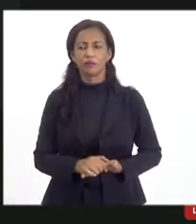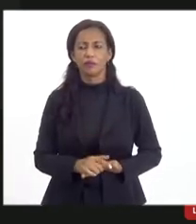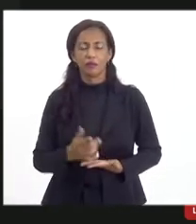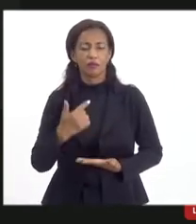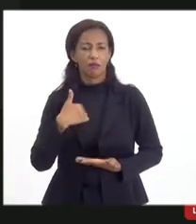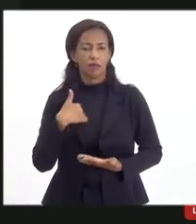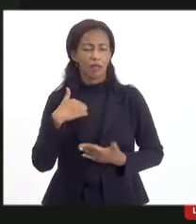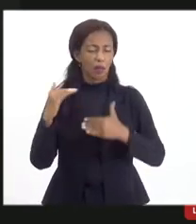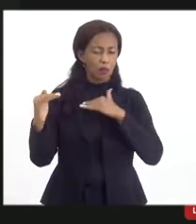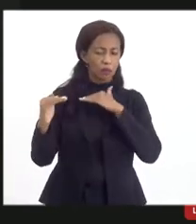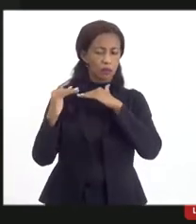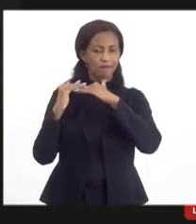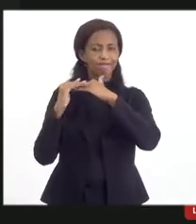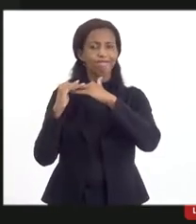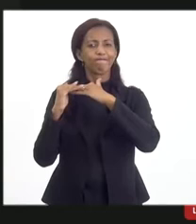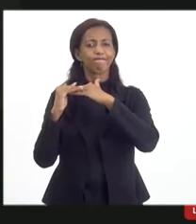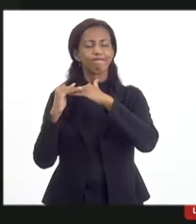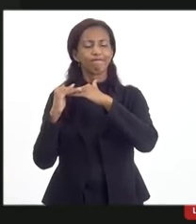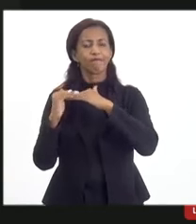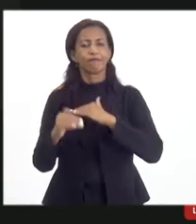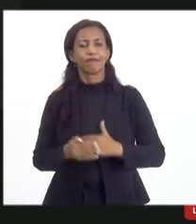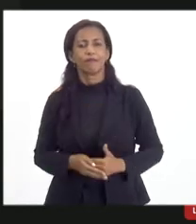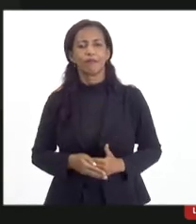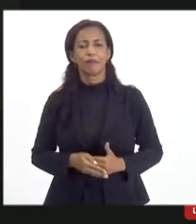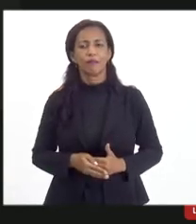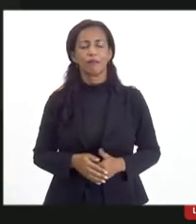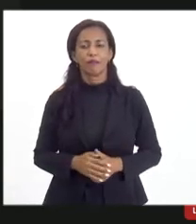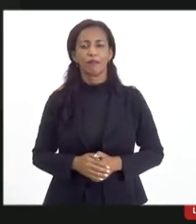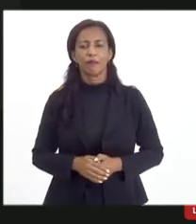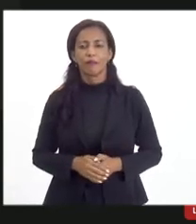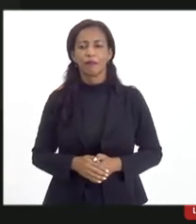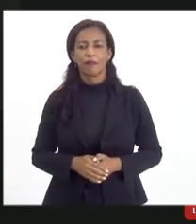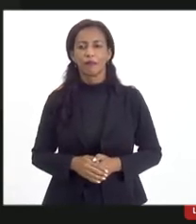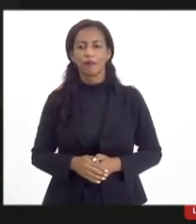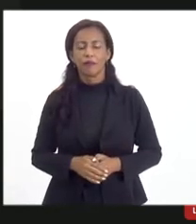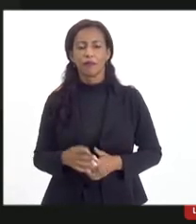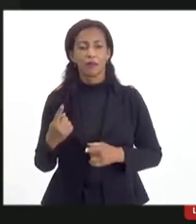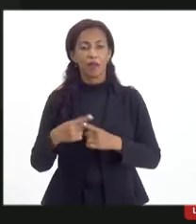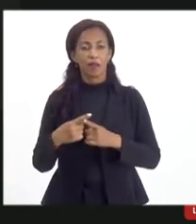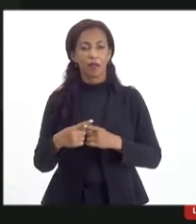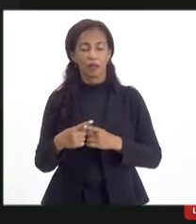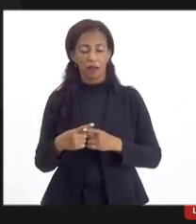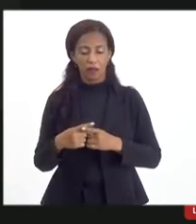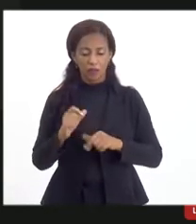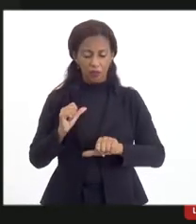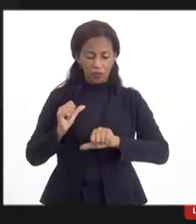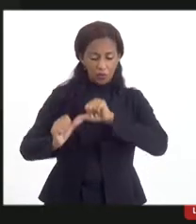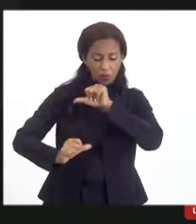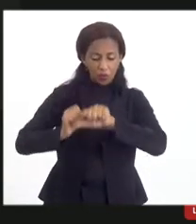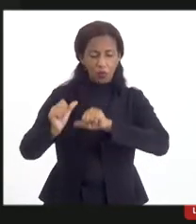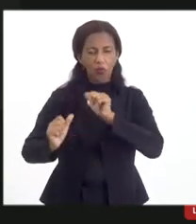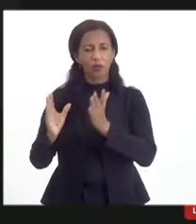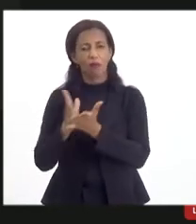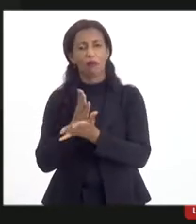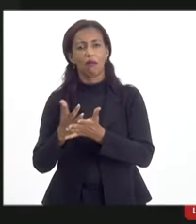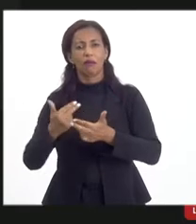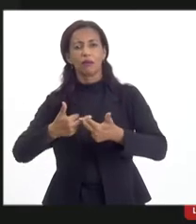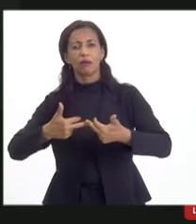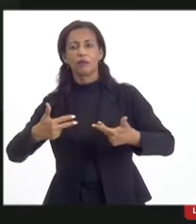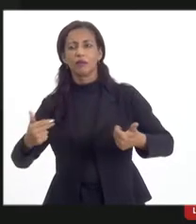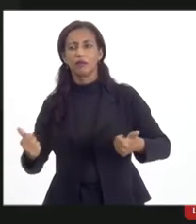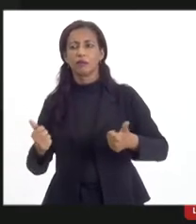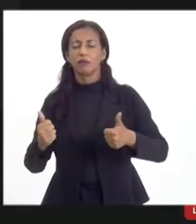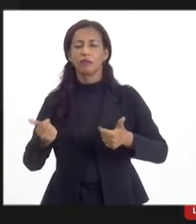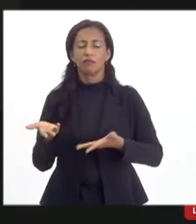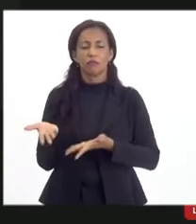alinhado nesse aspecto com a BIMAC, porque nós temos que mudar algumas coisas na maneira da gente